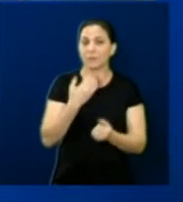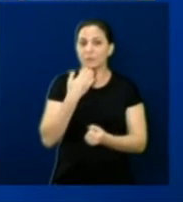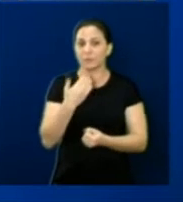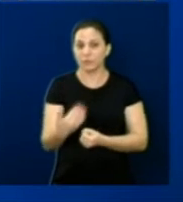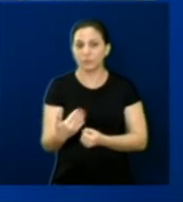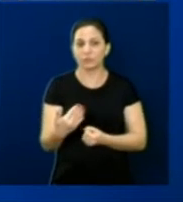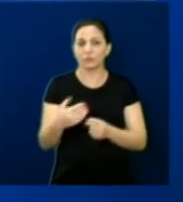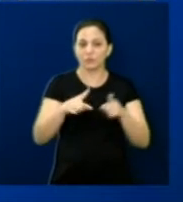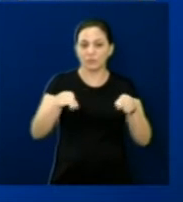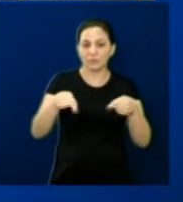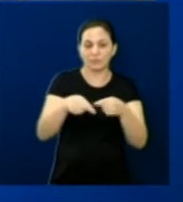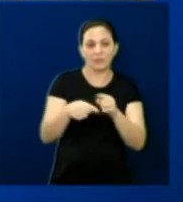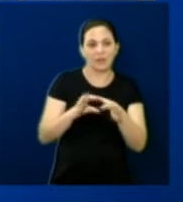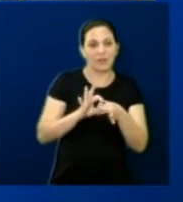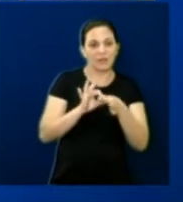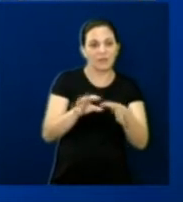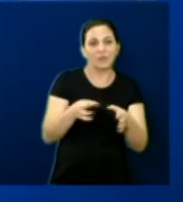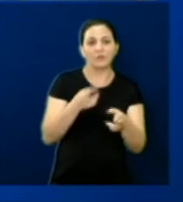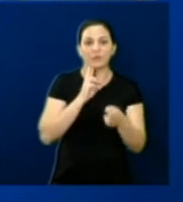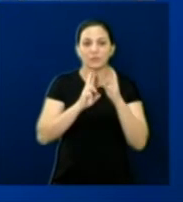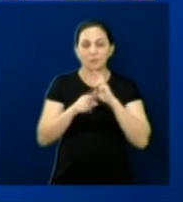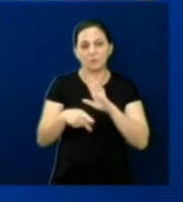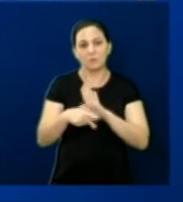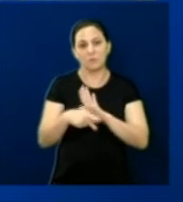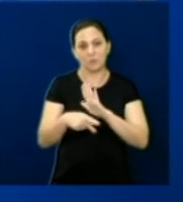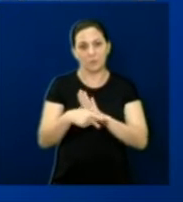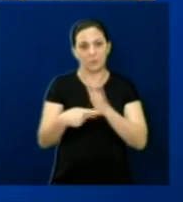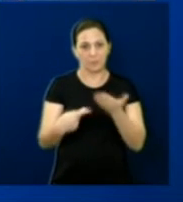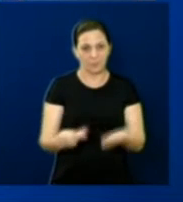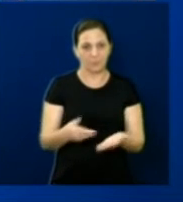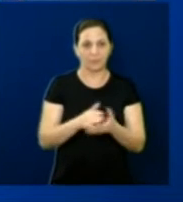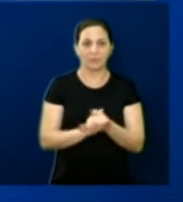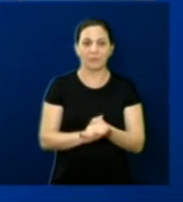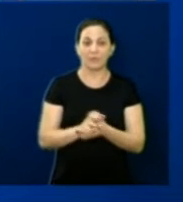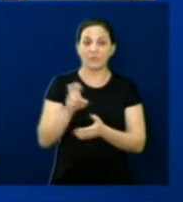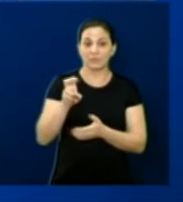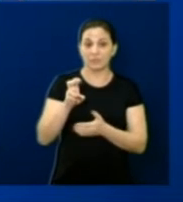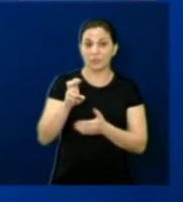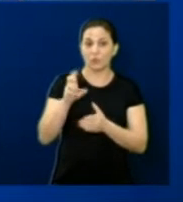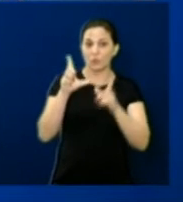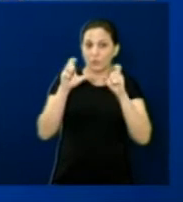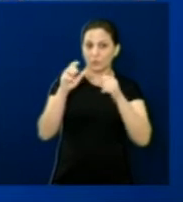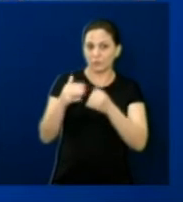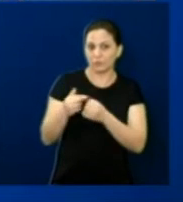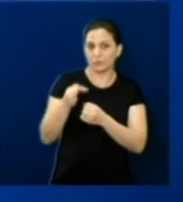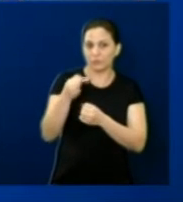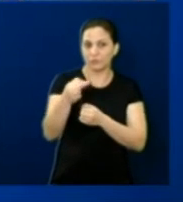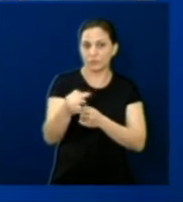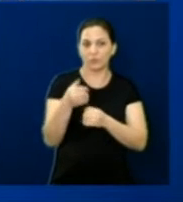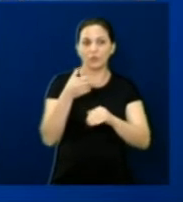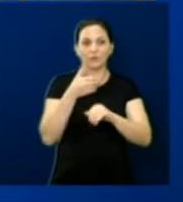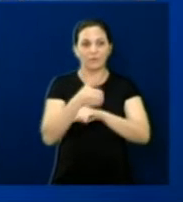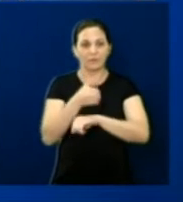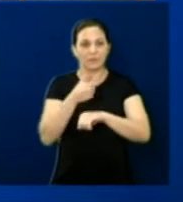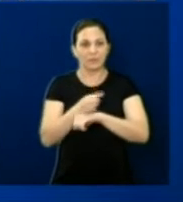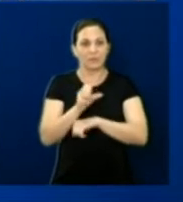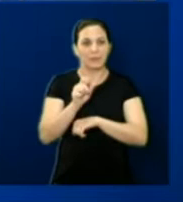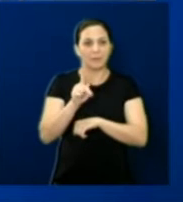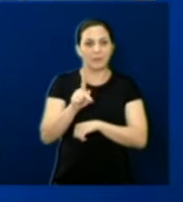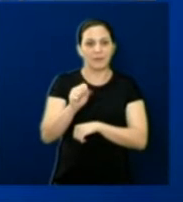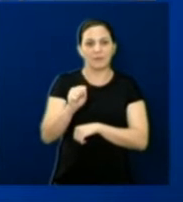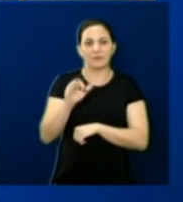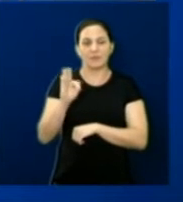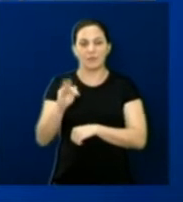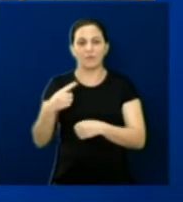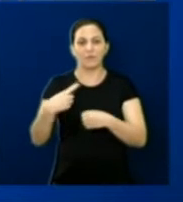colocou o seu gabinete à disposição para resolver os problemas. As próximas cinco fotos são da visita ao Programa da Saúde da Família, no